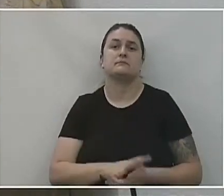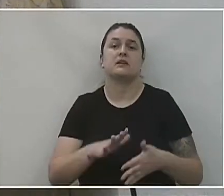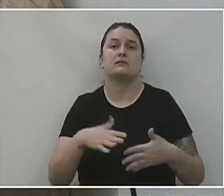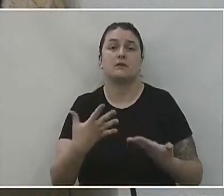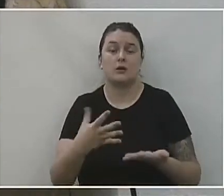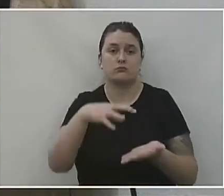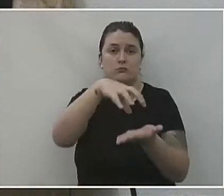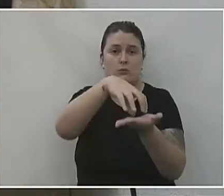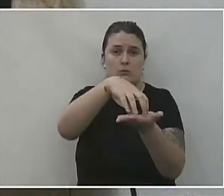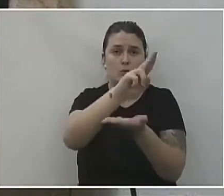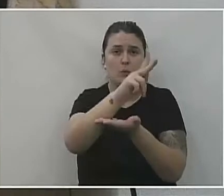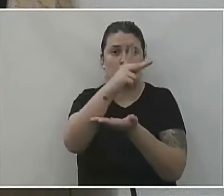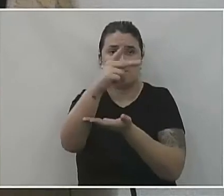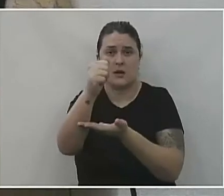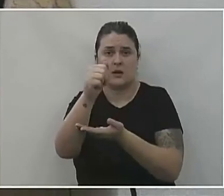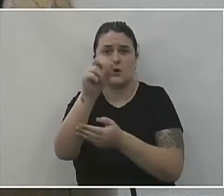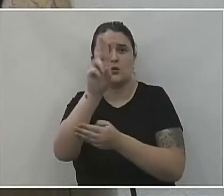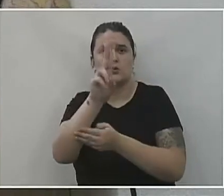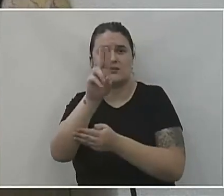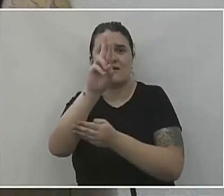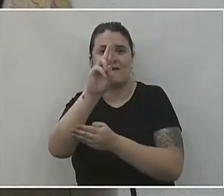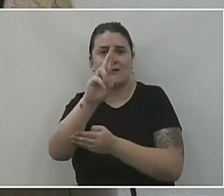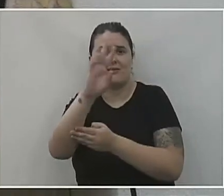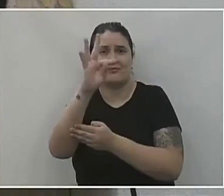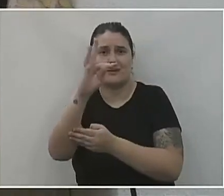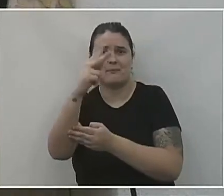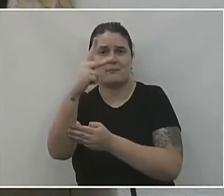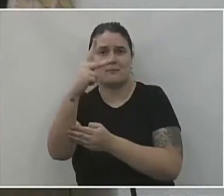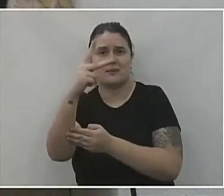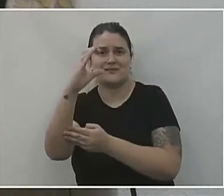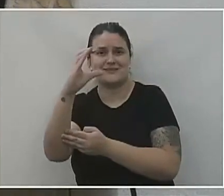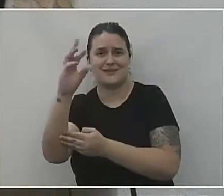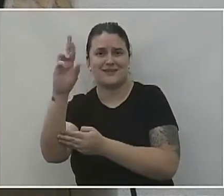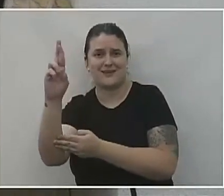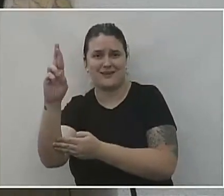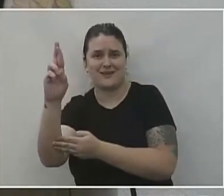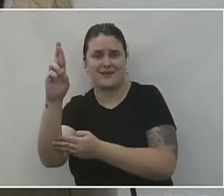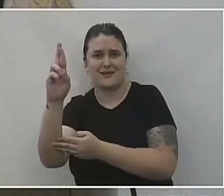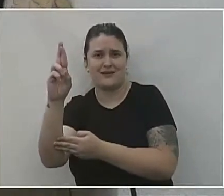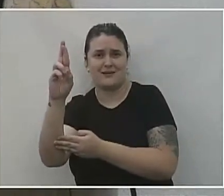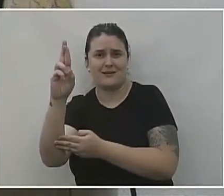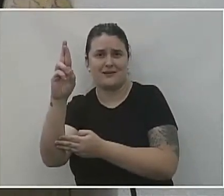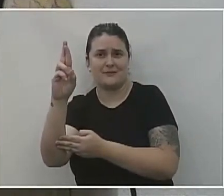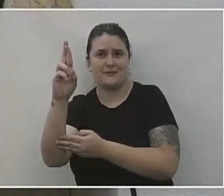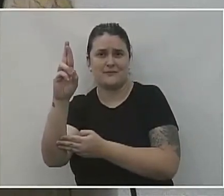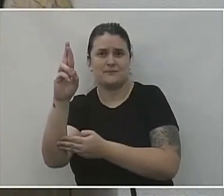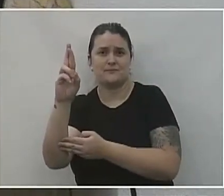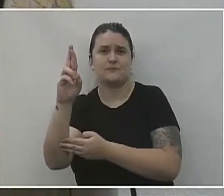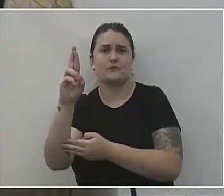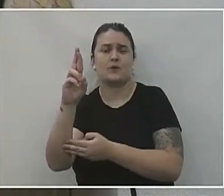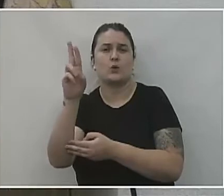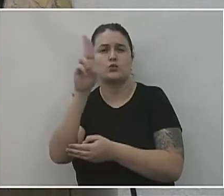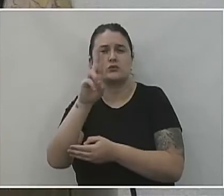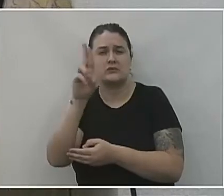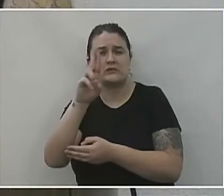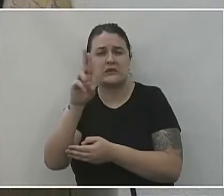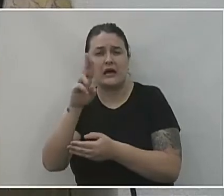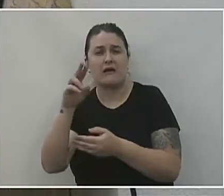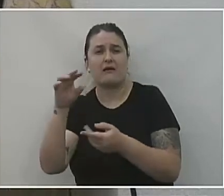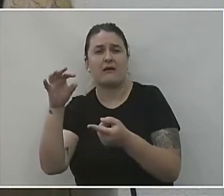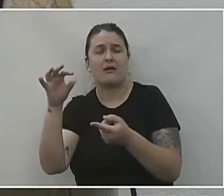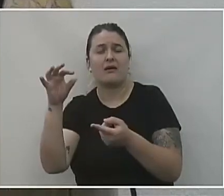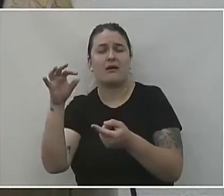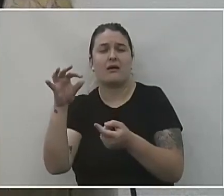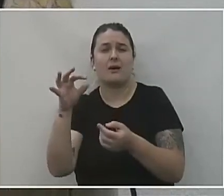a gente na UPA utiliza o RT-PCR que é o padrão ouro. tem que ser utilizado o padrão ouro na